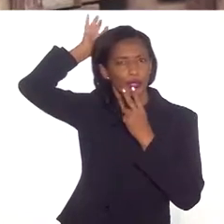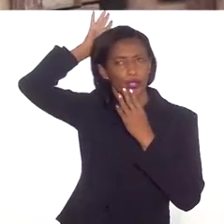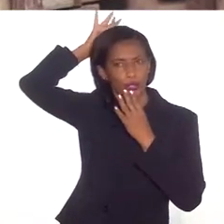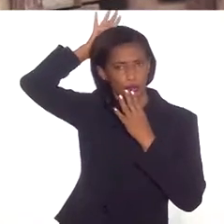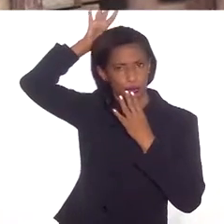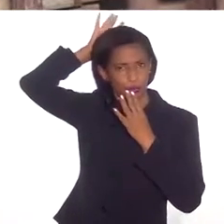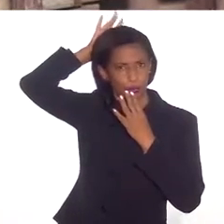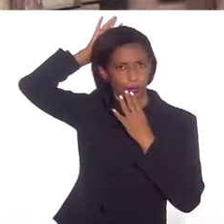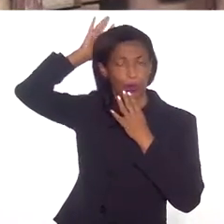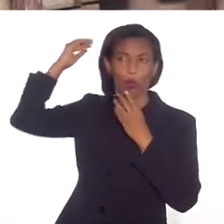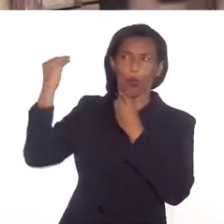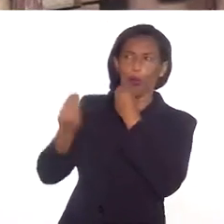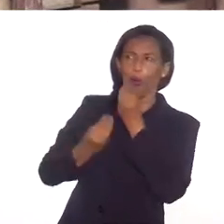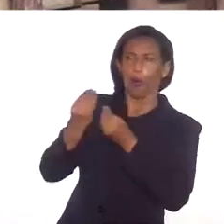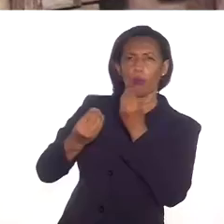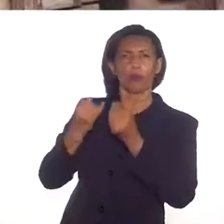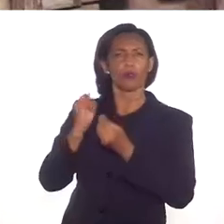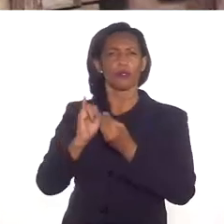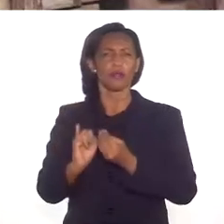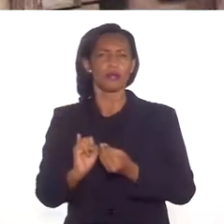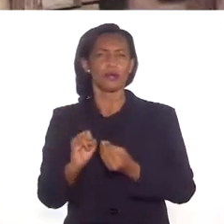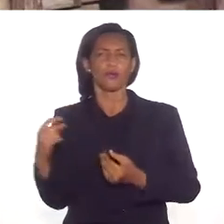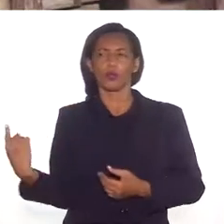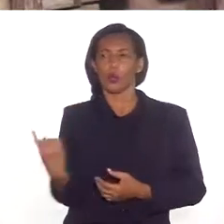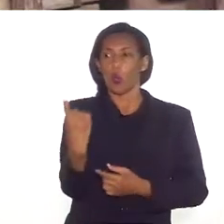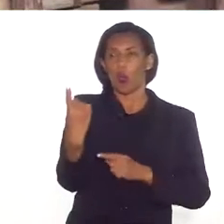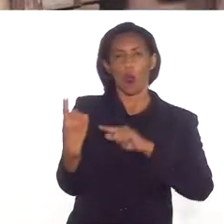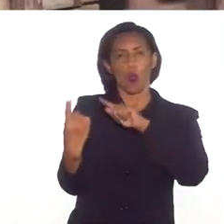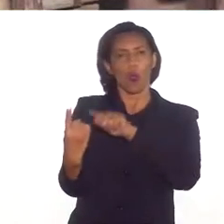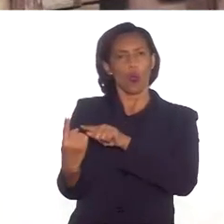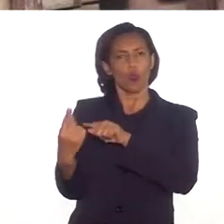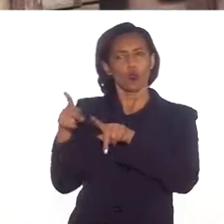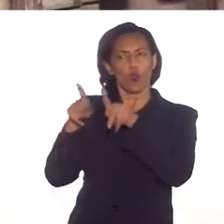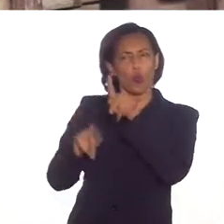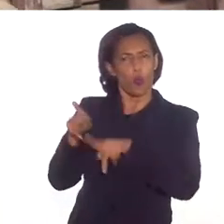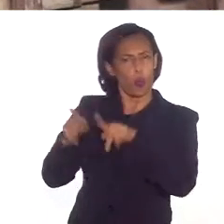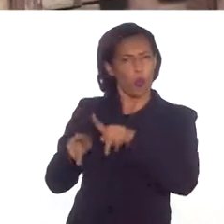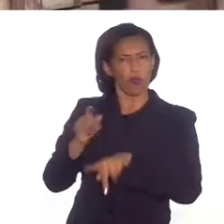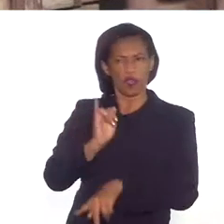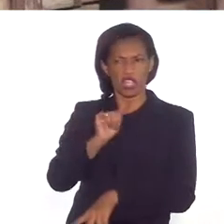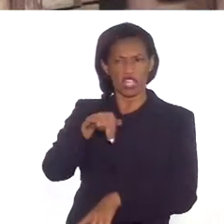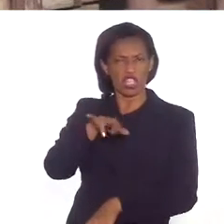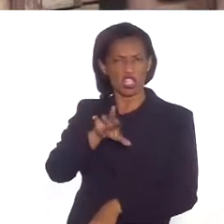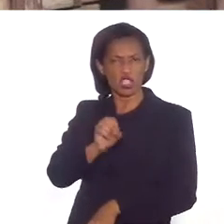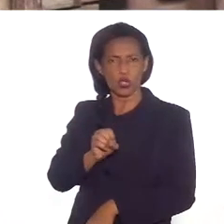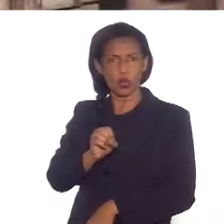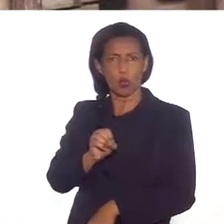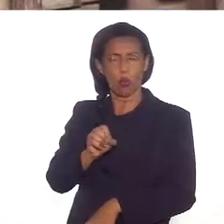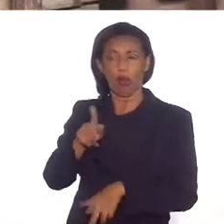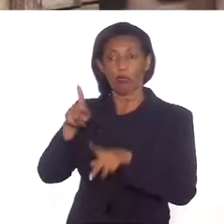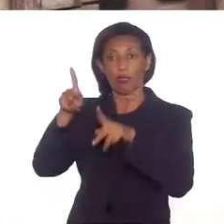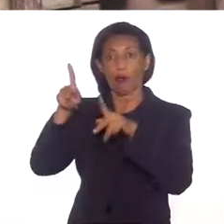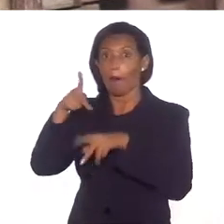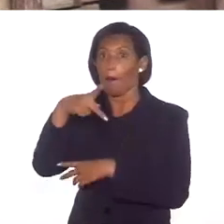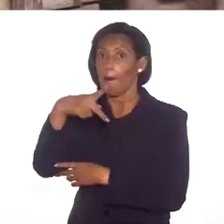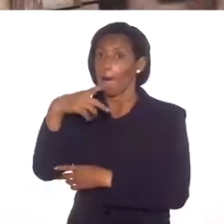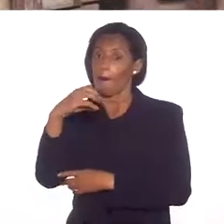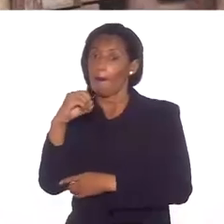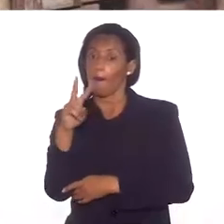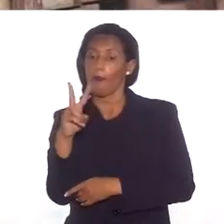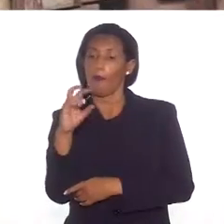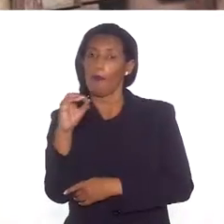fosse uma coisa, vamos dizer, um único povo. E índio nem é a palavra correta a se falar, são povos